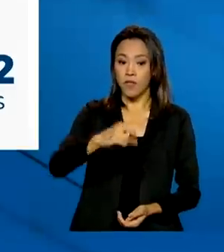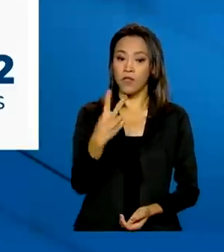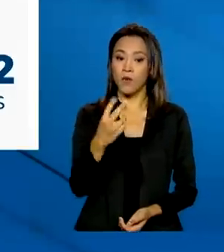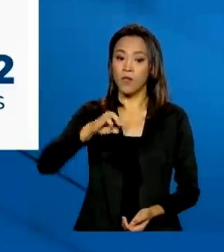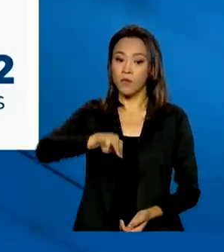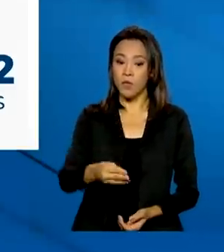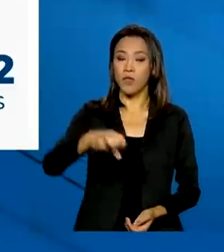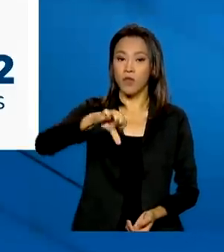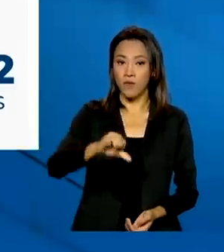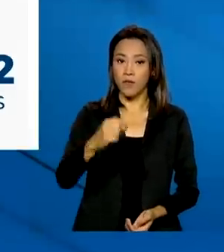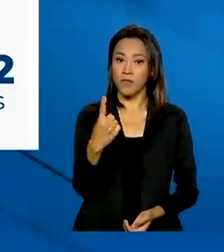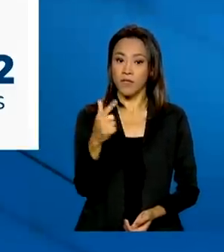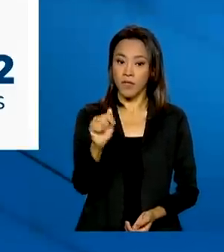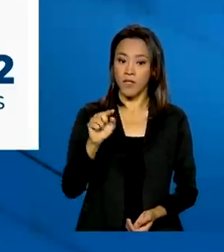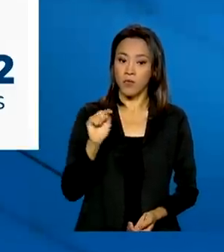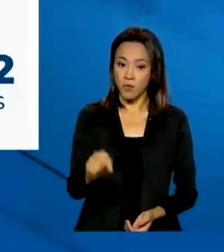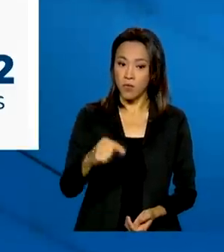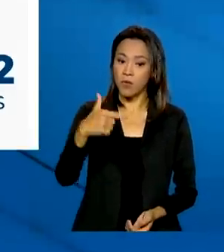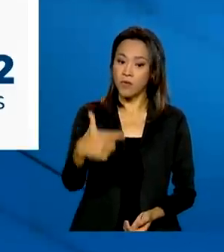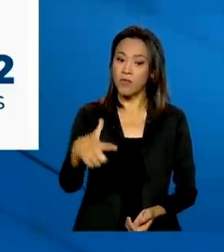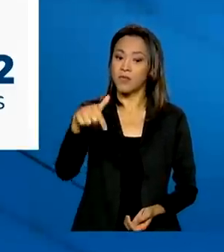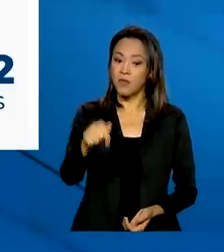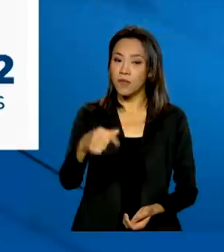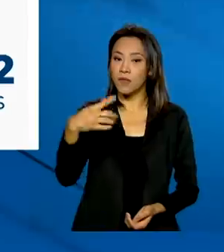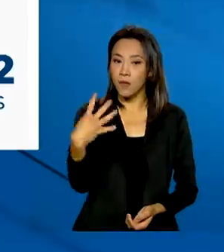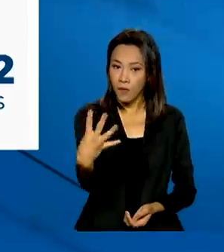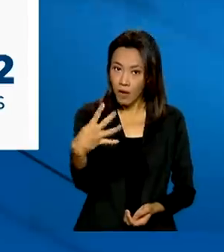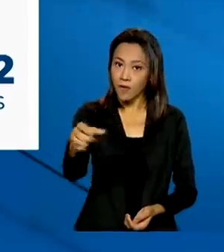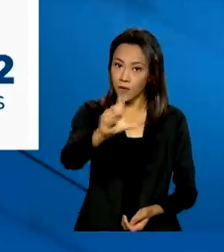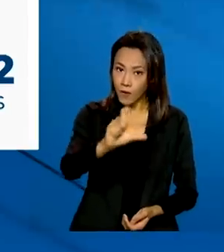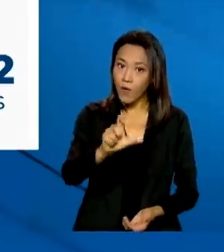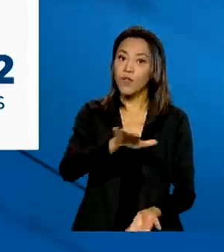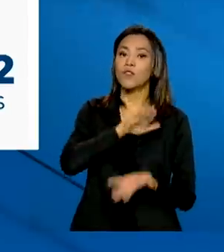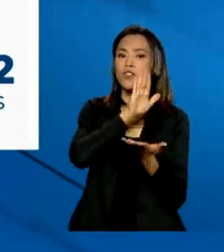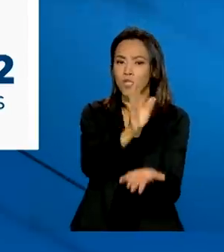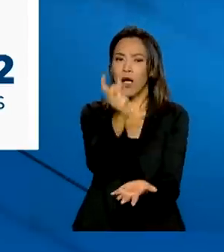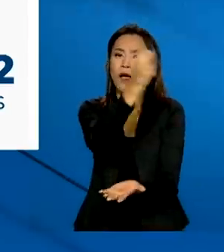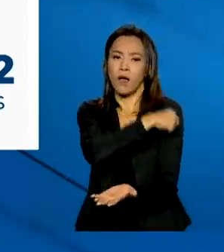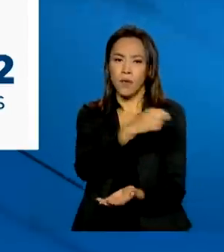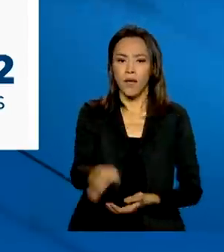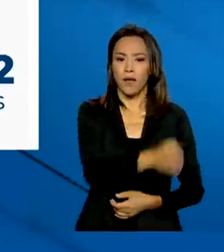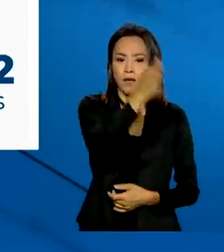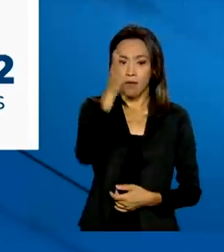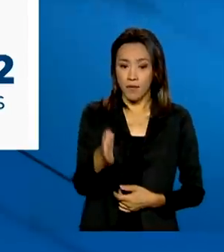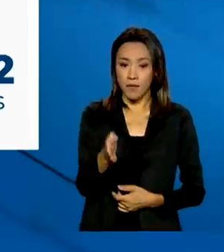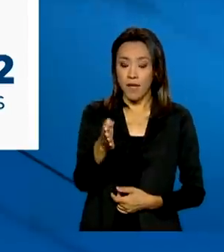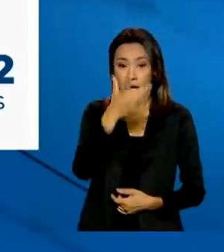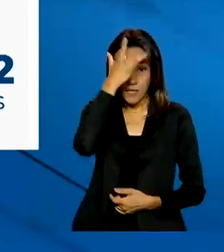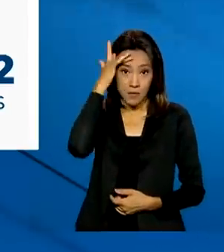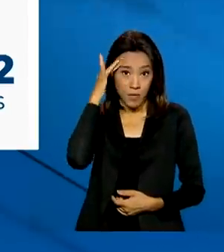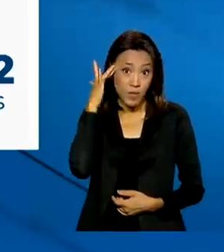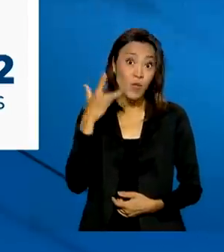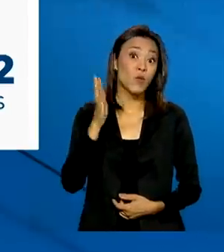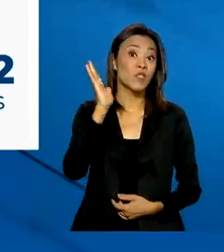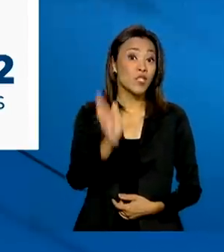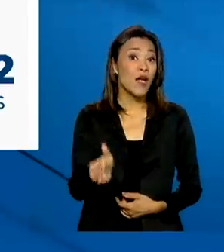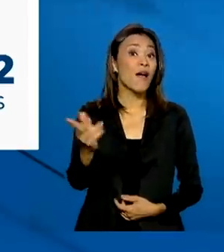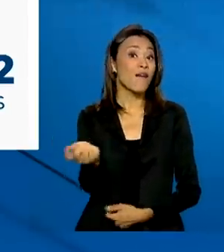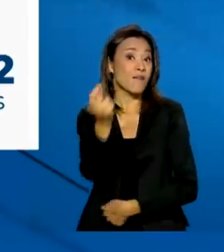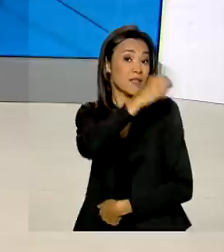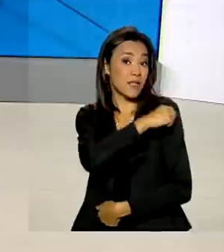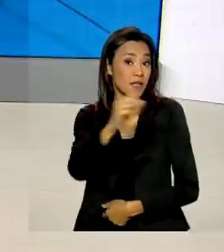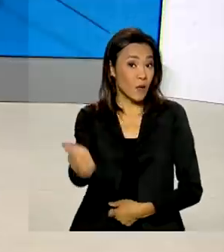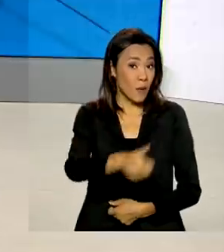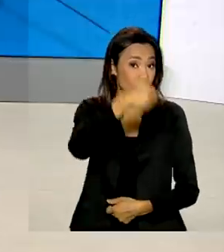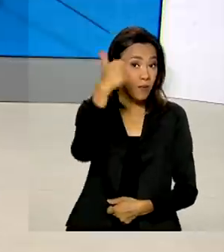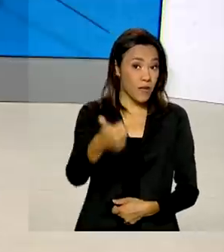917 mil 274 doses foram aplicadas. As pessoas vacinadas com a primeira dose